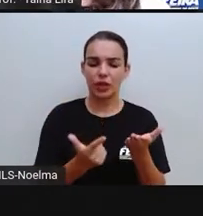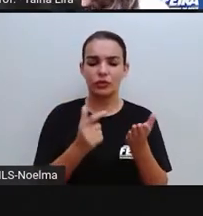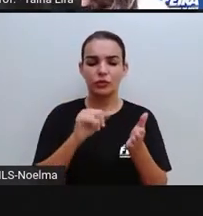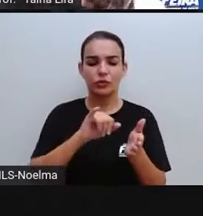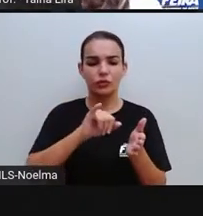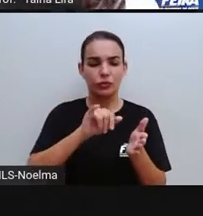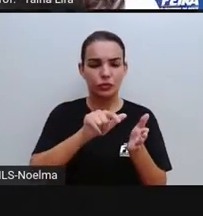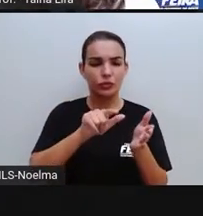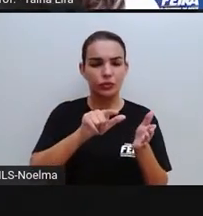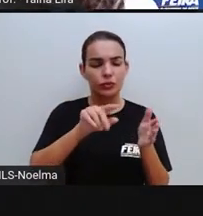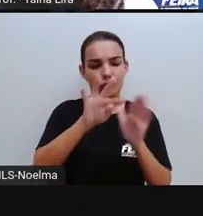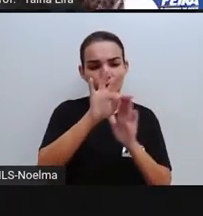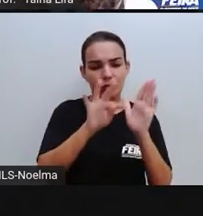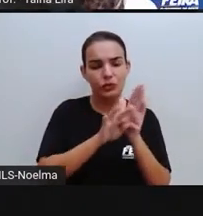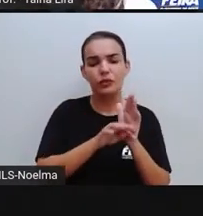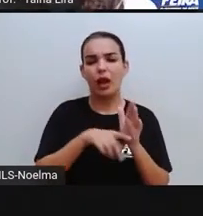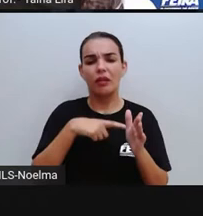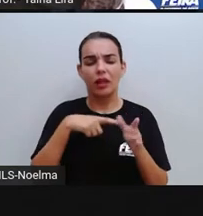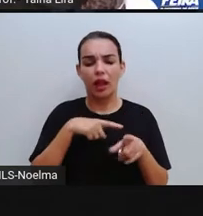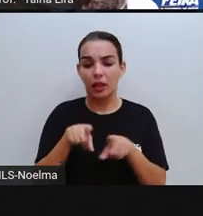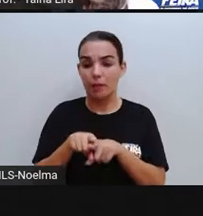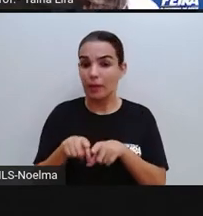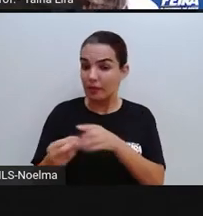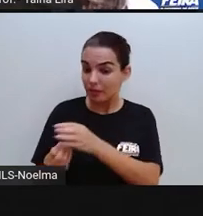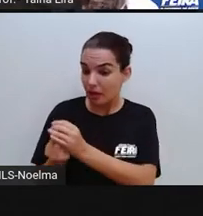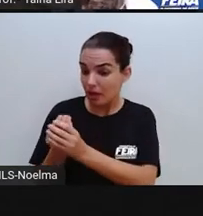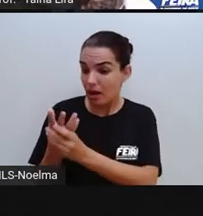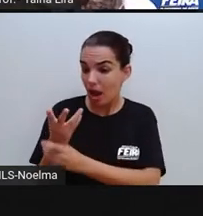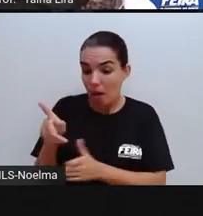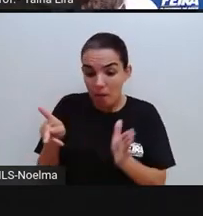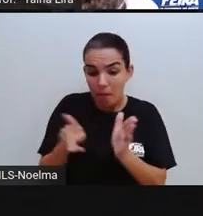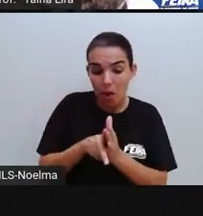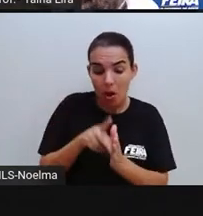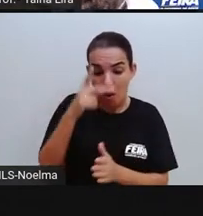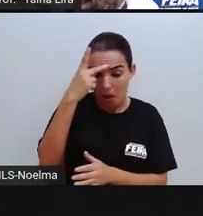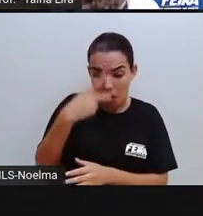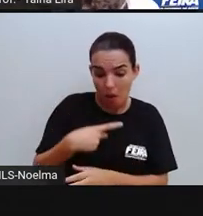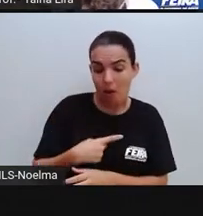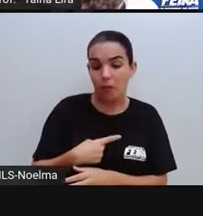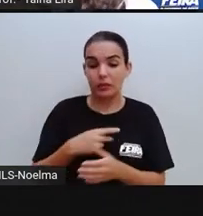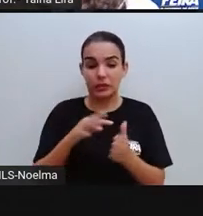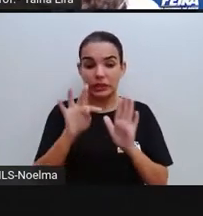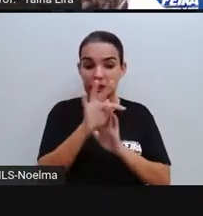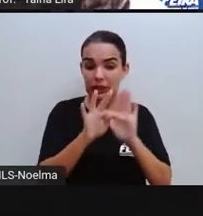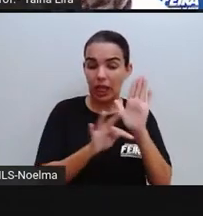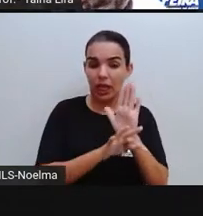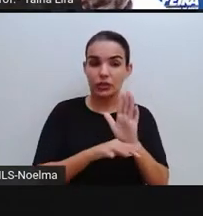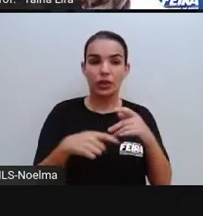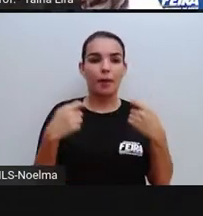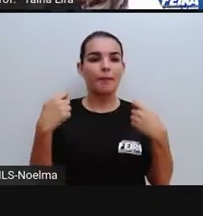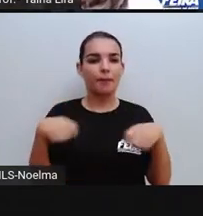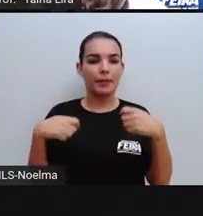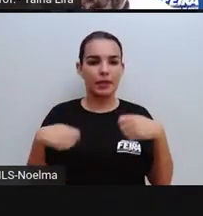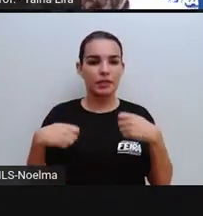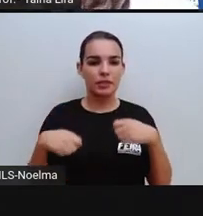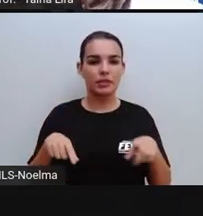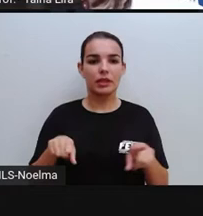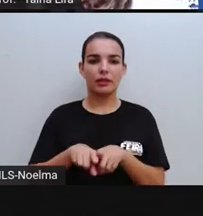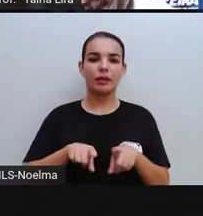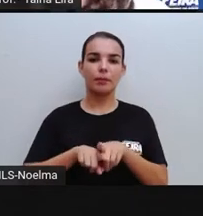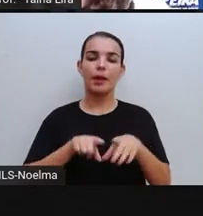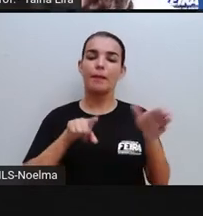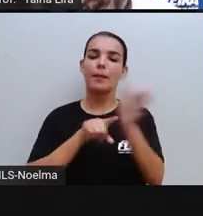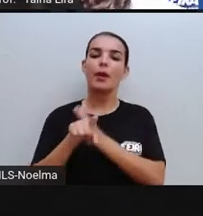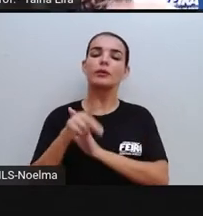produzir também os nossos textos, certo? Então, a gente precisa ter... Perguntar sempre o